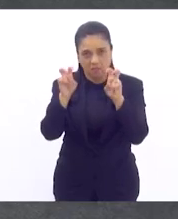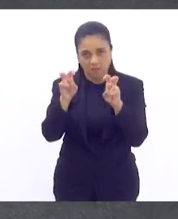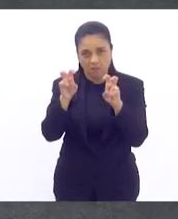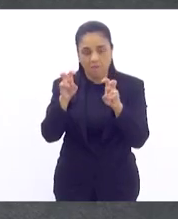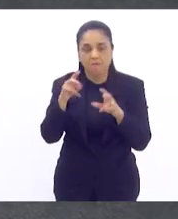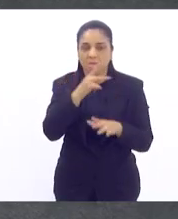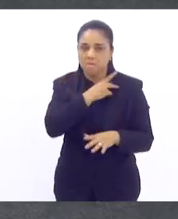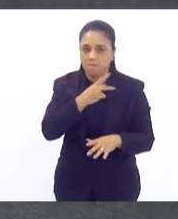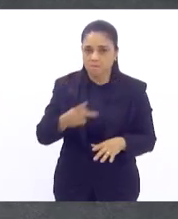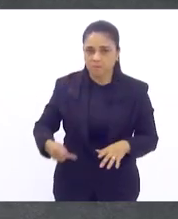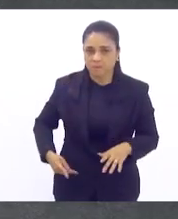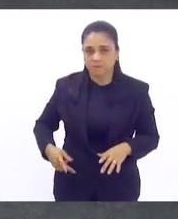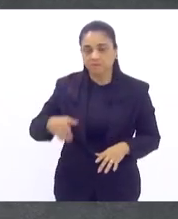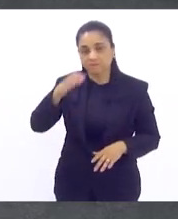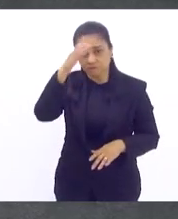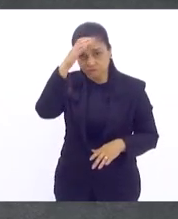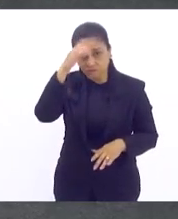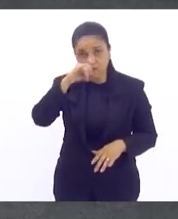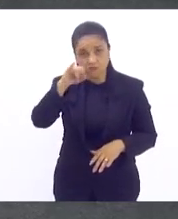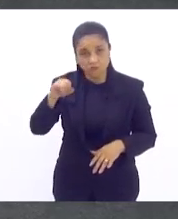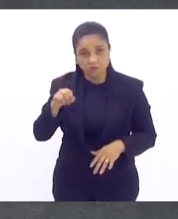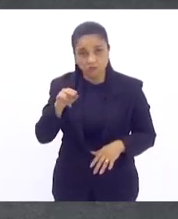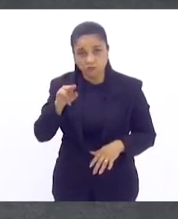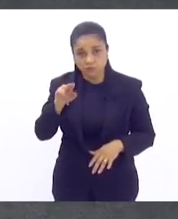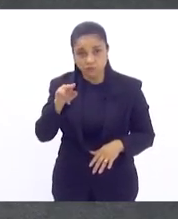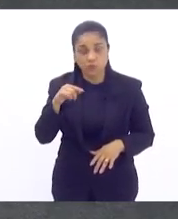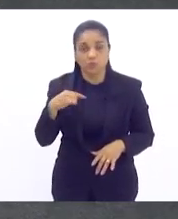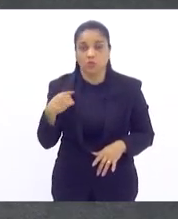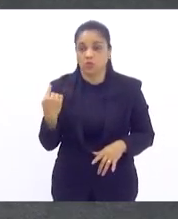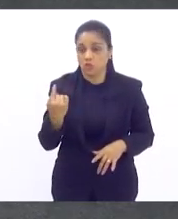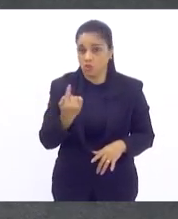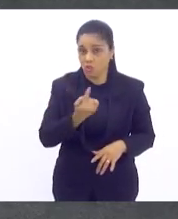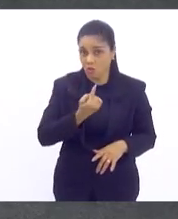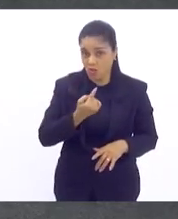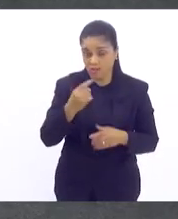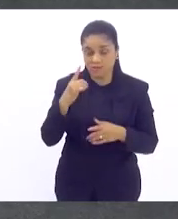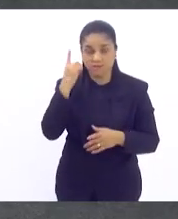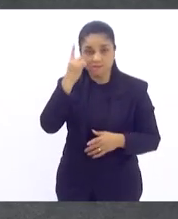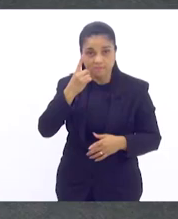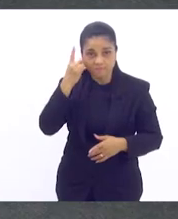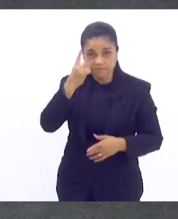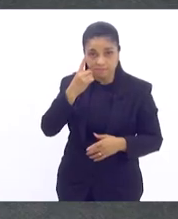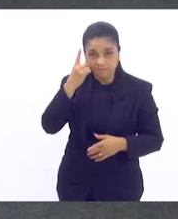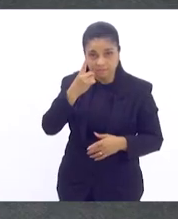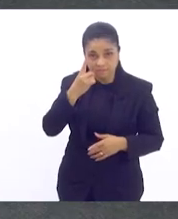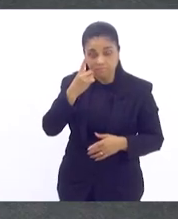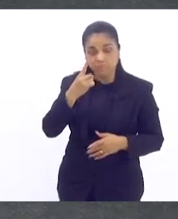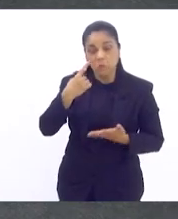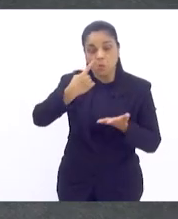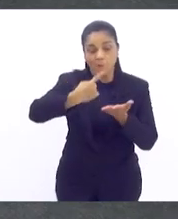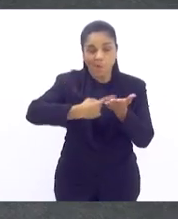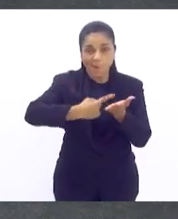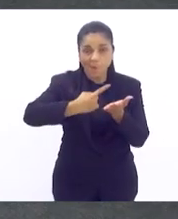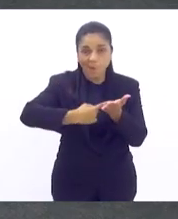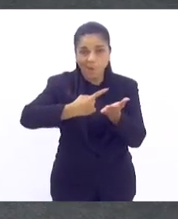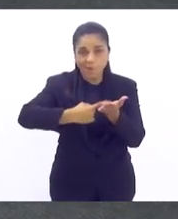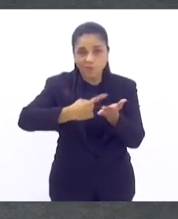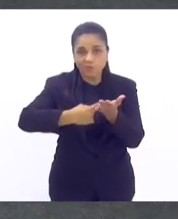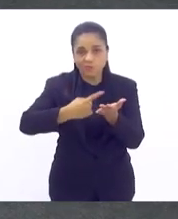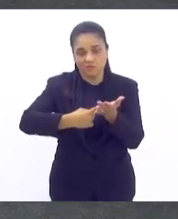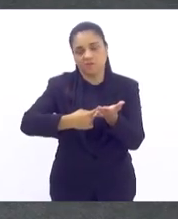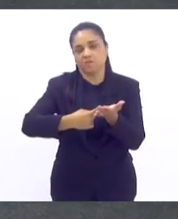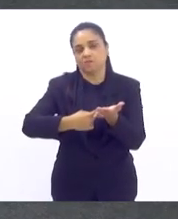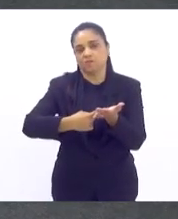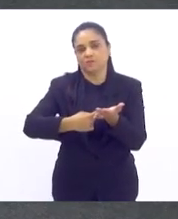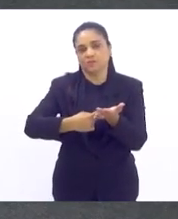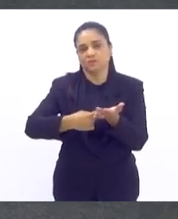presidenta Tia Júlio? tão importante que nós, legisladores, temos que ter o compromisso que é a fome aqui